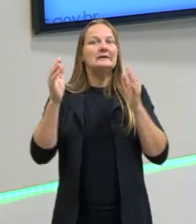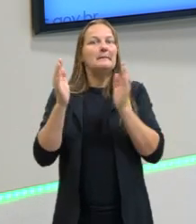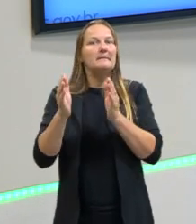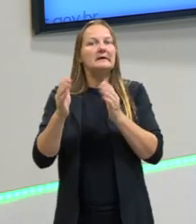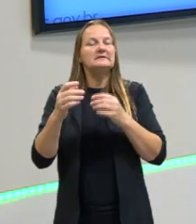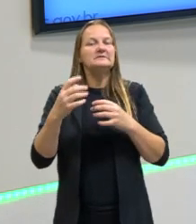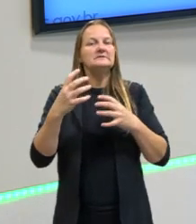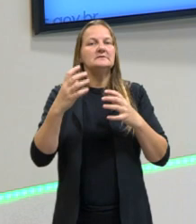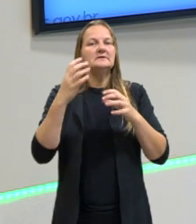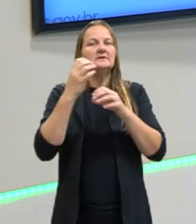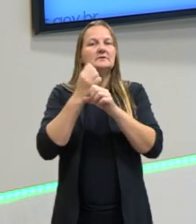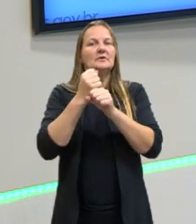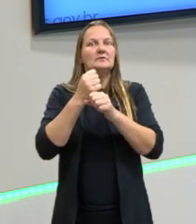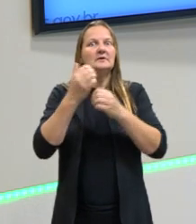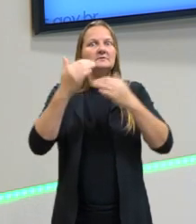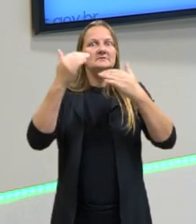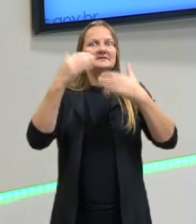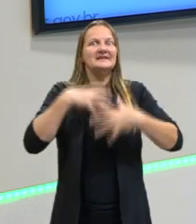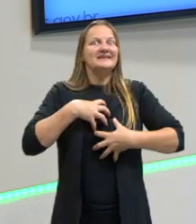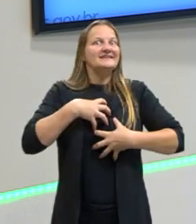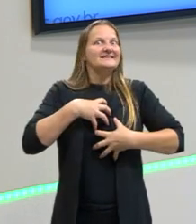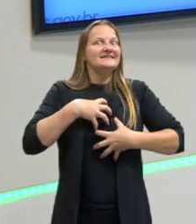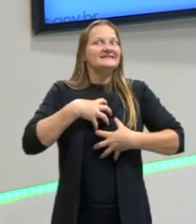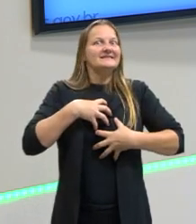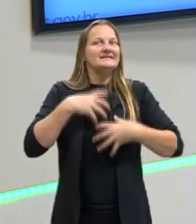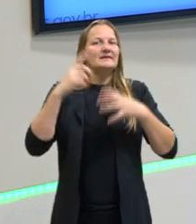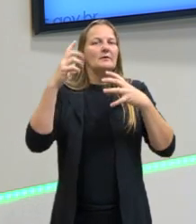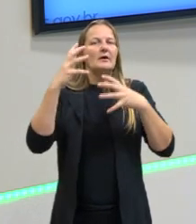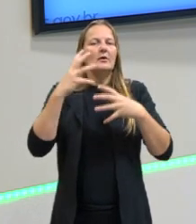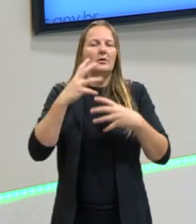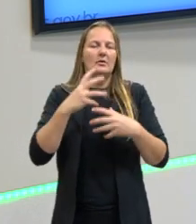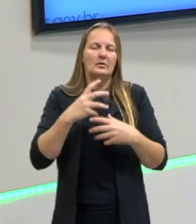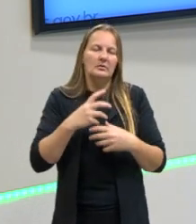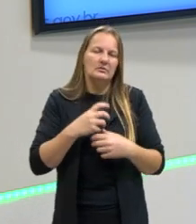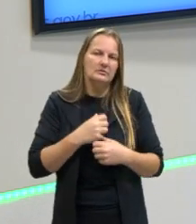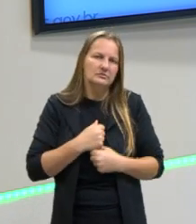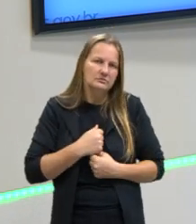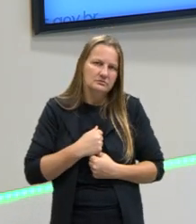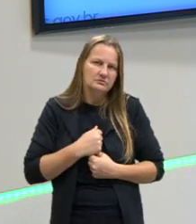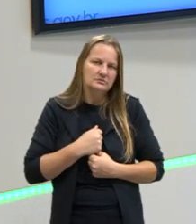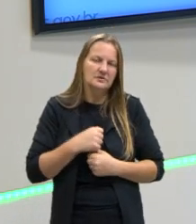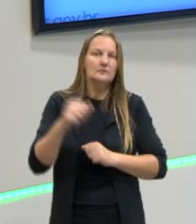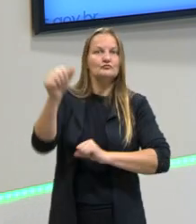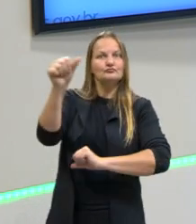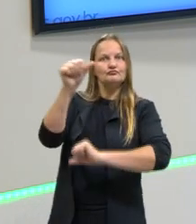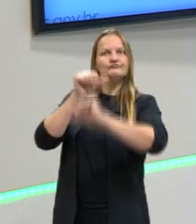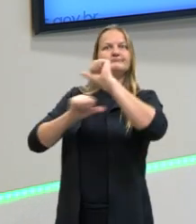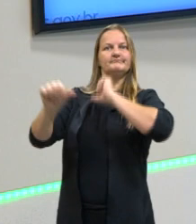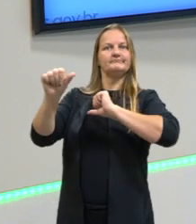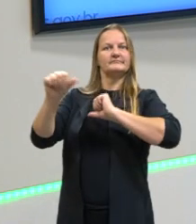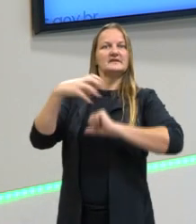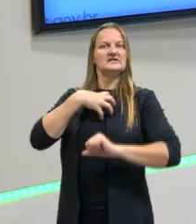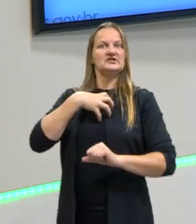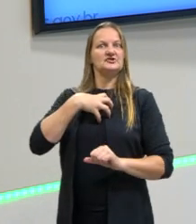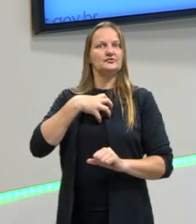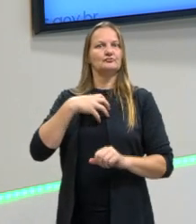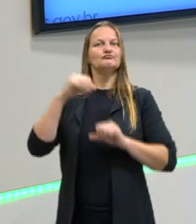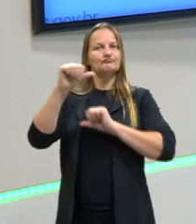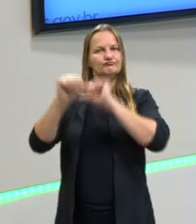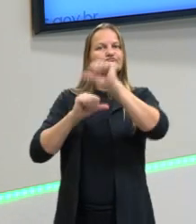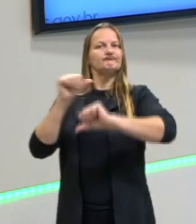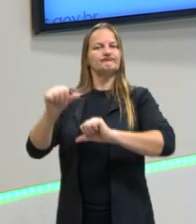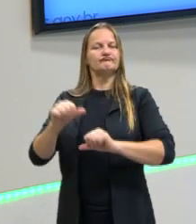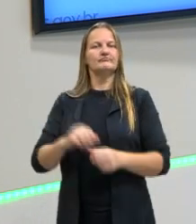alta. Quando eu uso a ironia, eu vou fazer exatamente o oposto. Eu uso algo